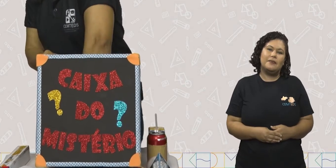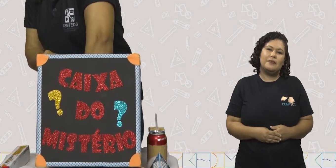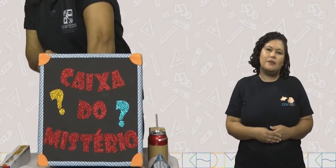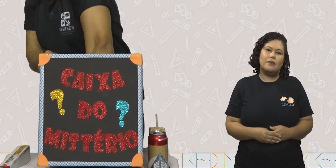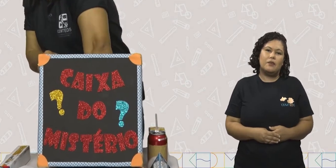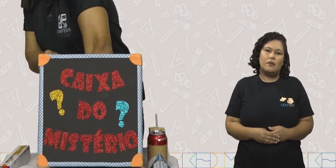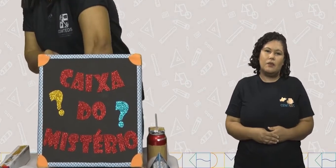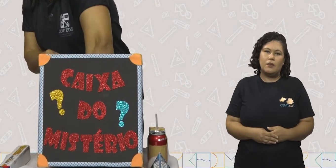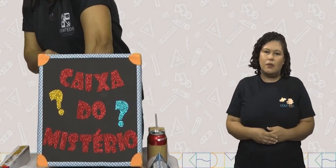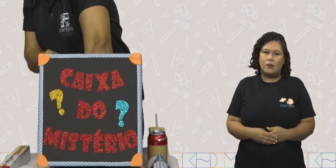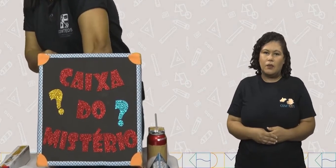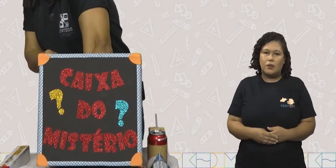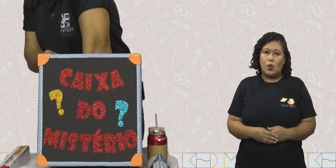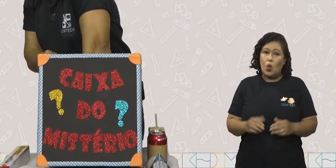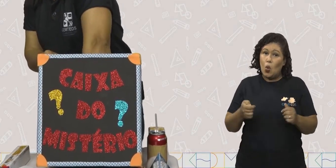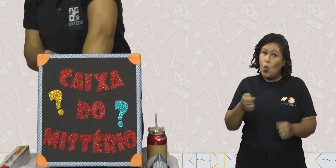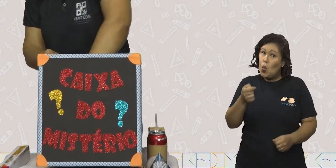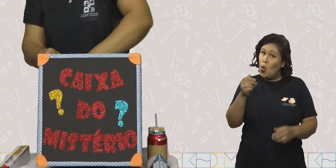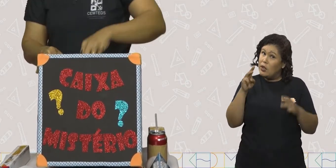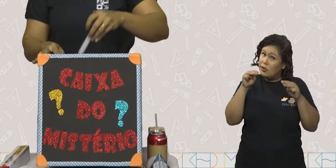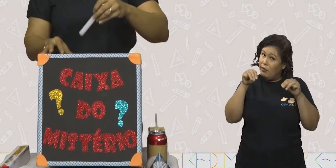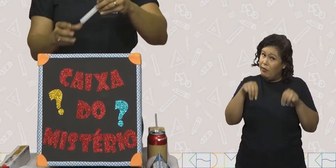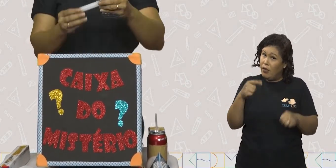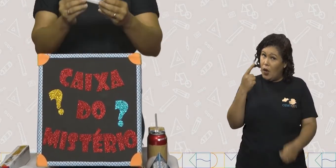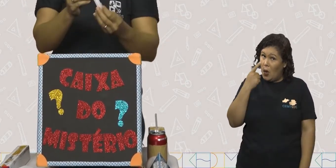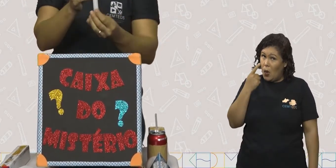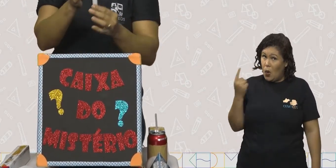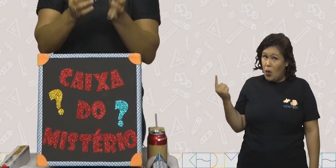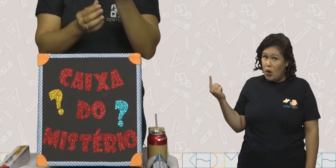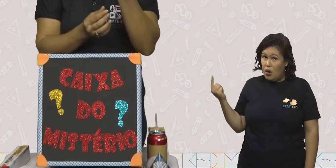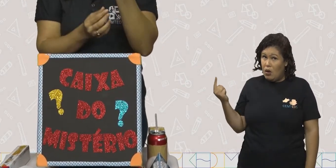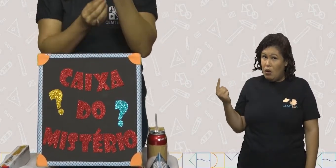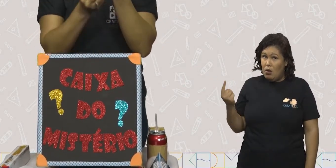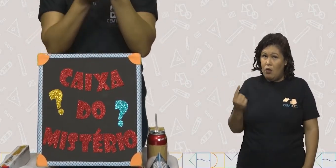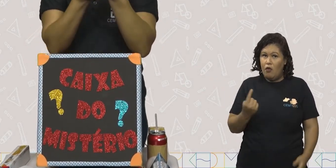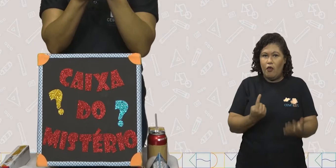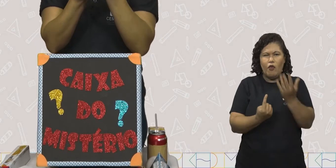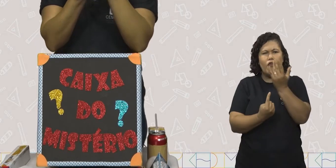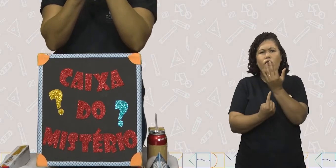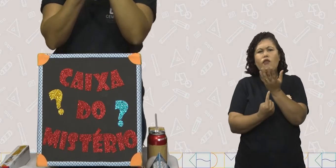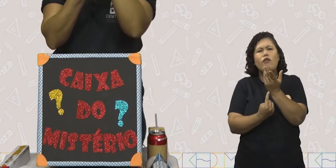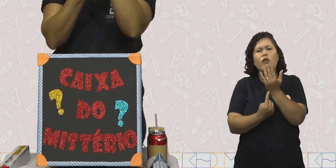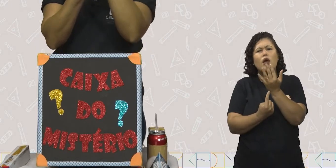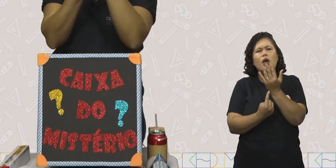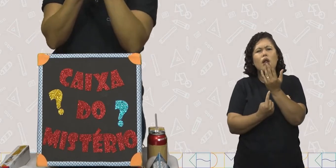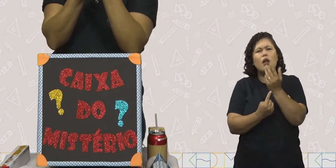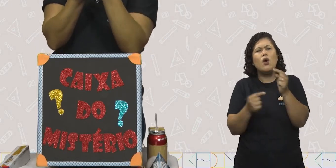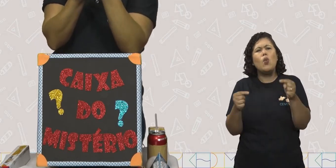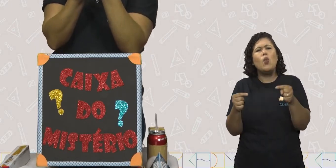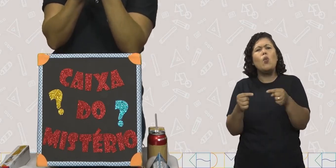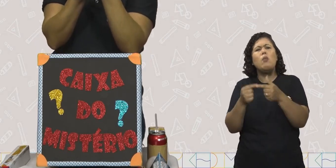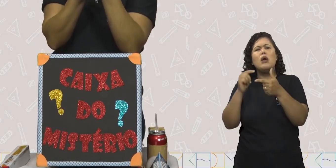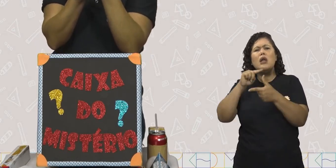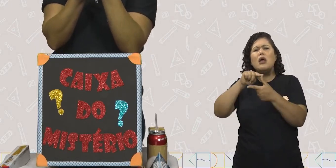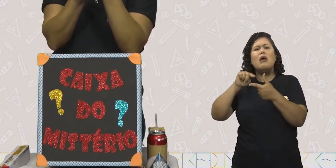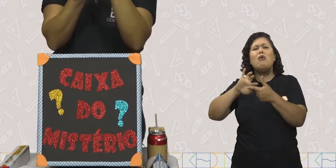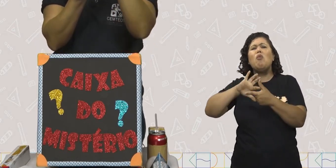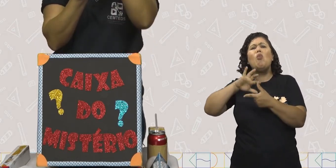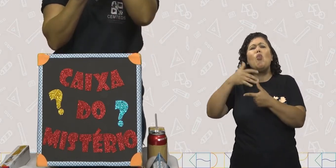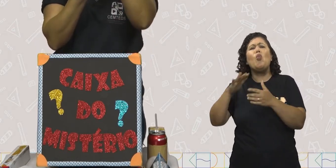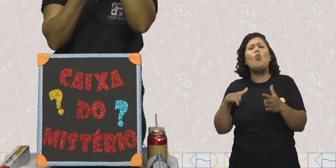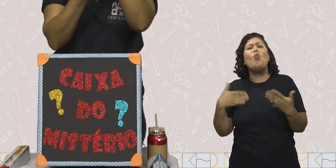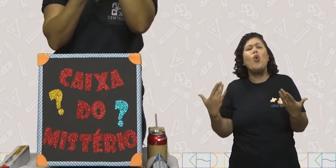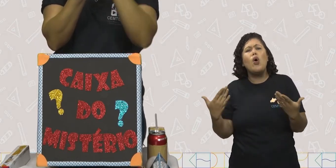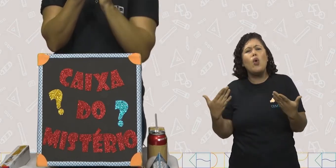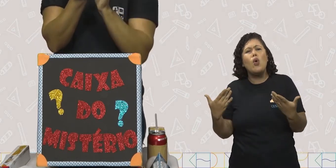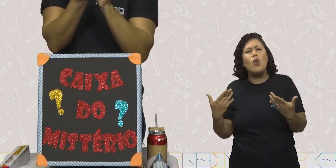Ainda tem mais? Vamos finalizar com esta vela. E ela se parece com o que? Observe bem,